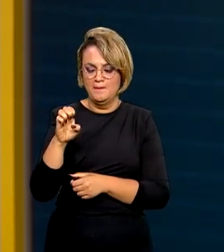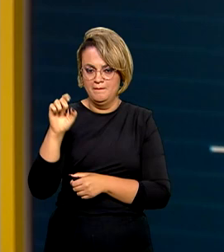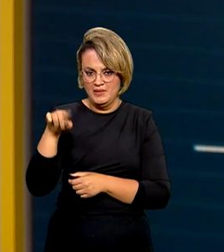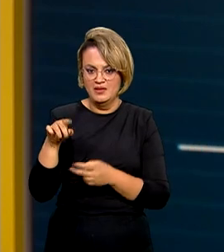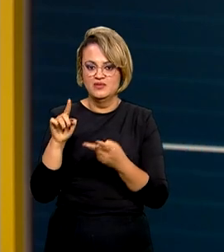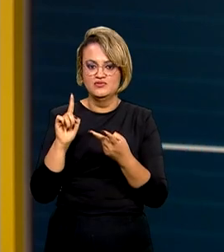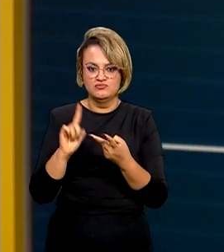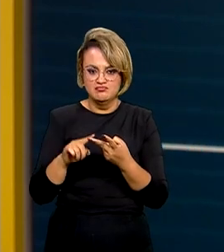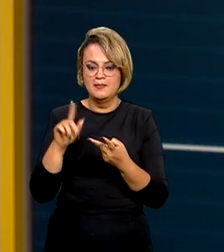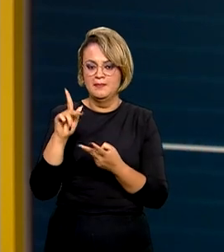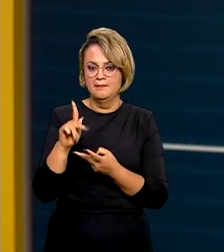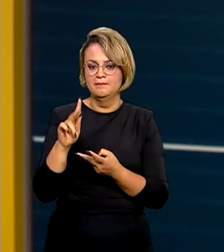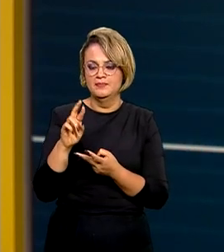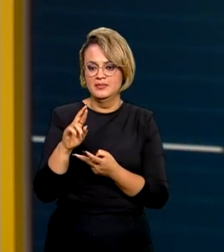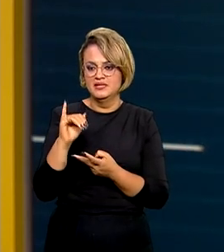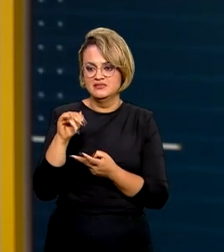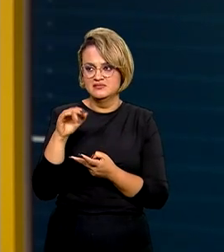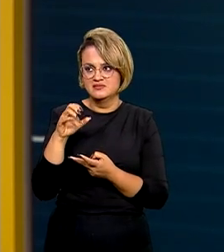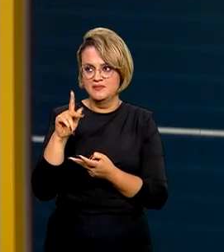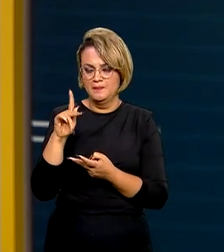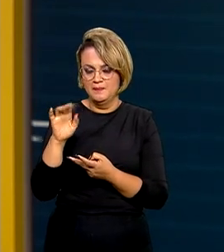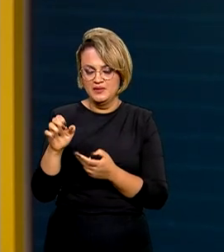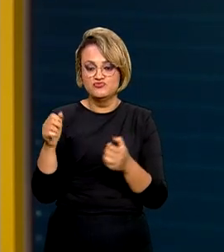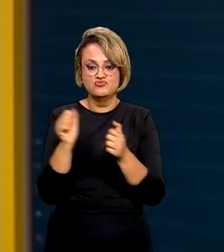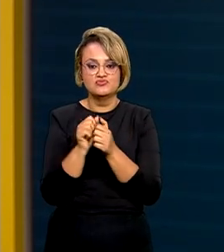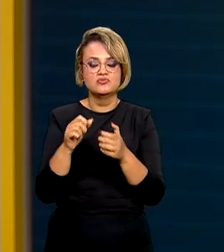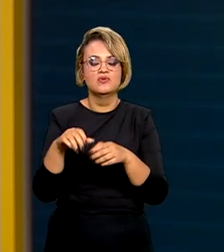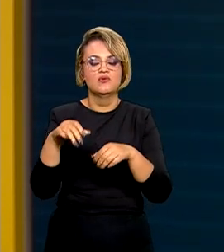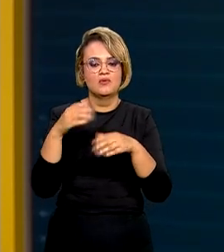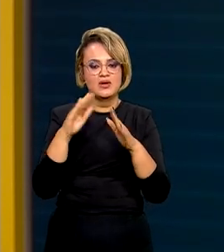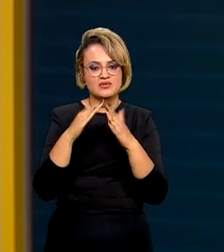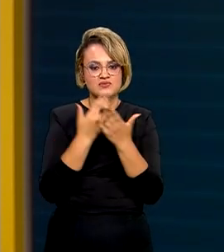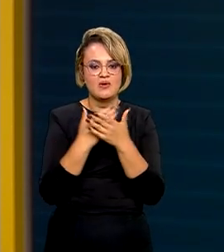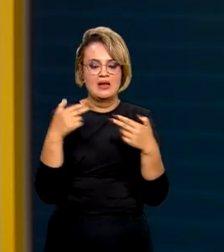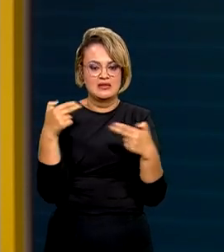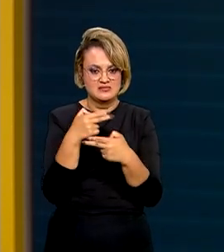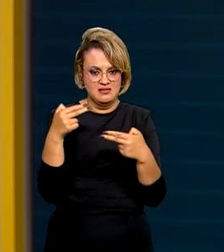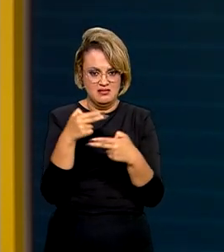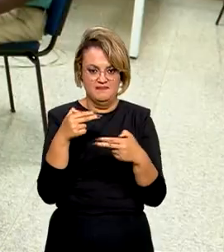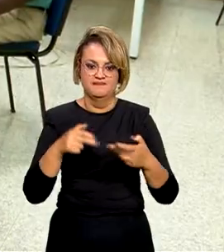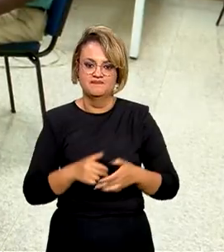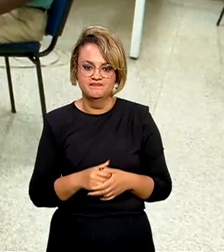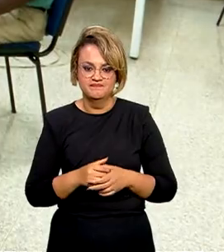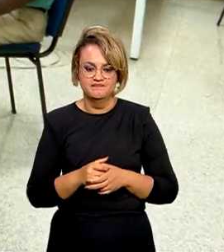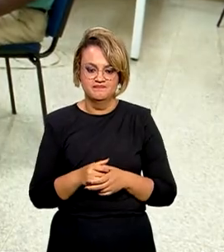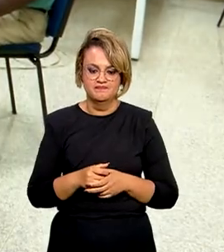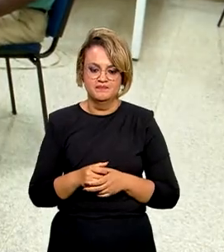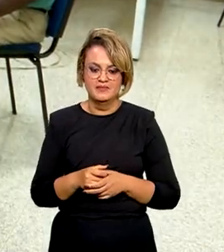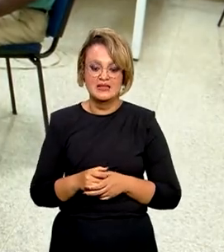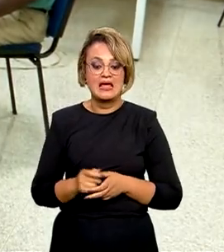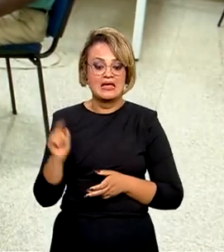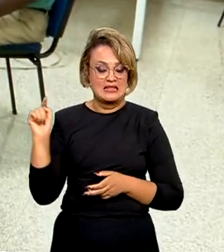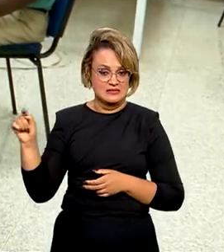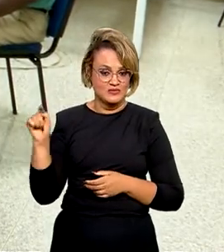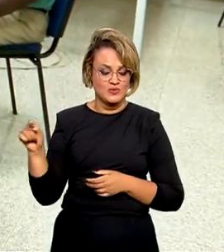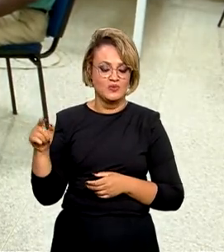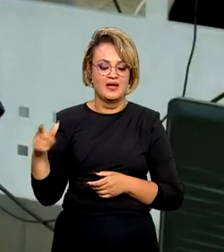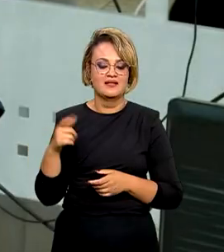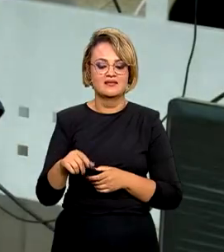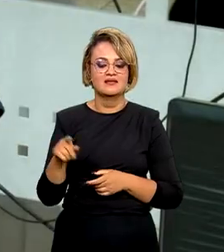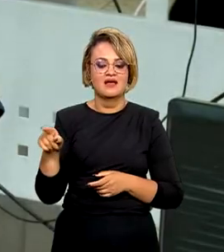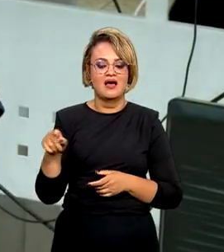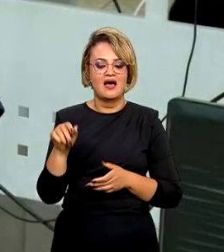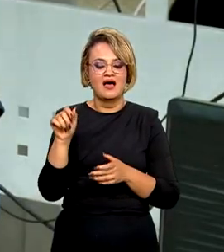com o Senai, o Serviço Nacional de Aprendizagem Industrial do Brasil. Nesta sala de aula, os